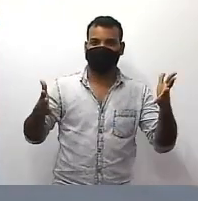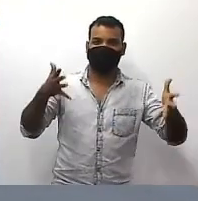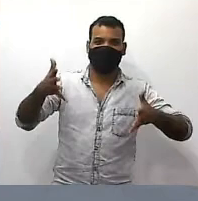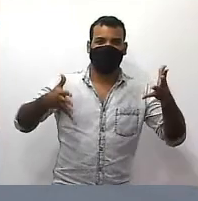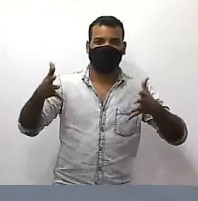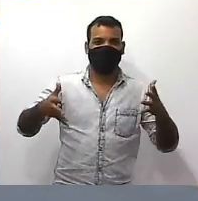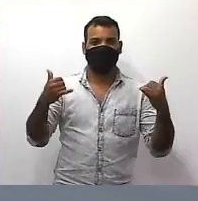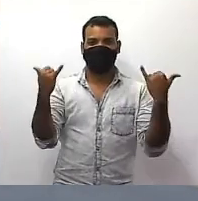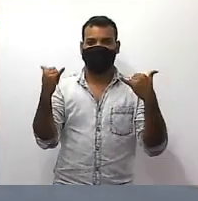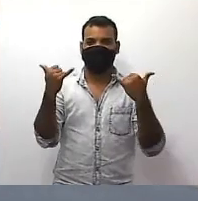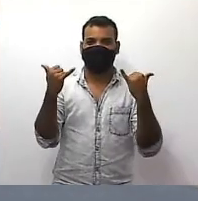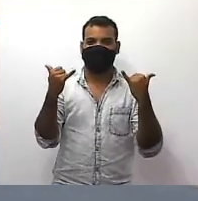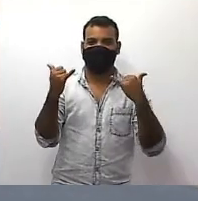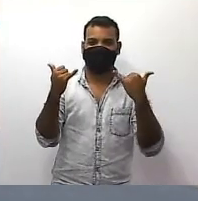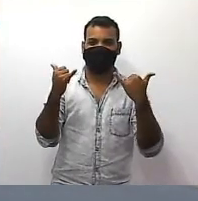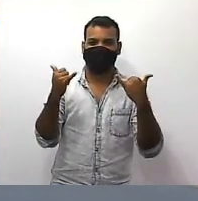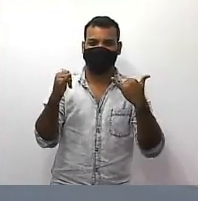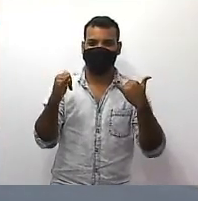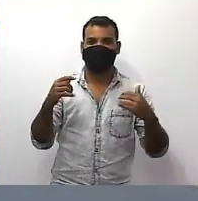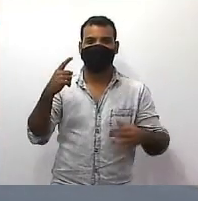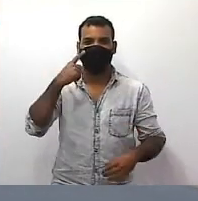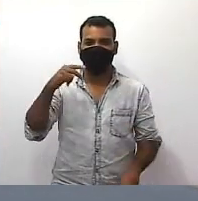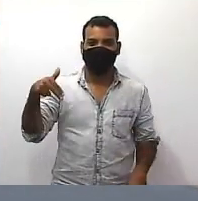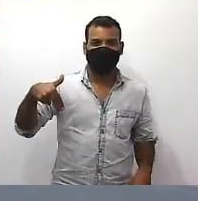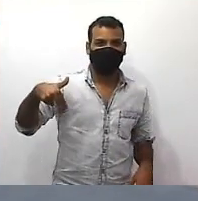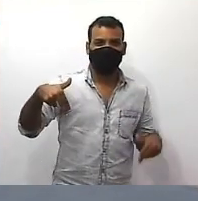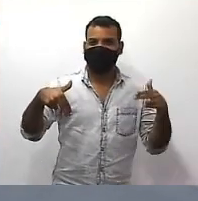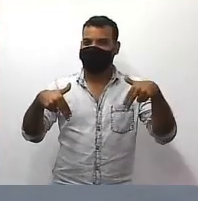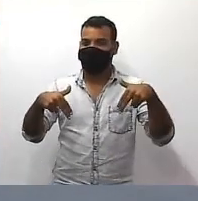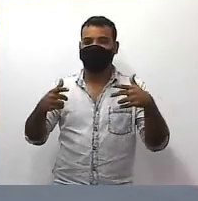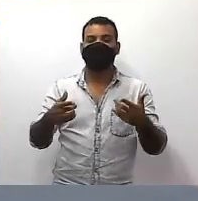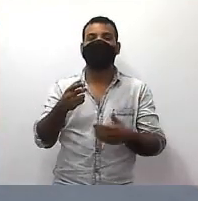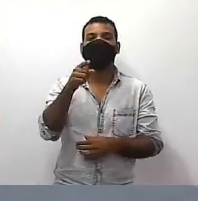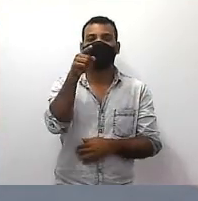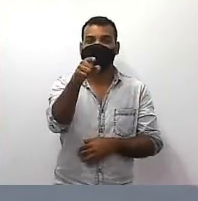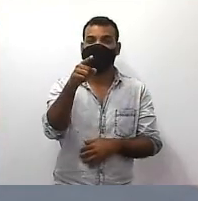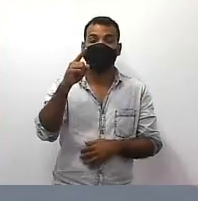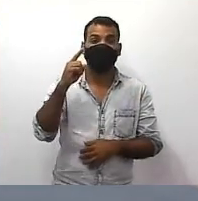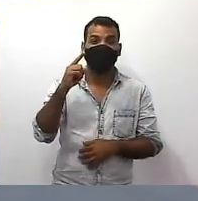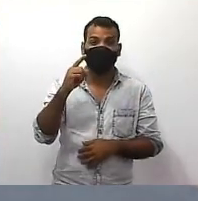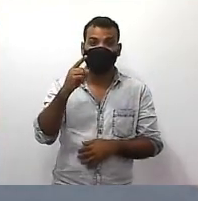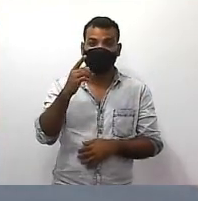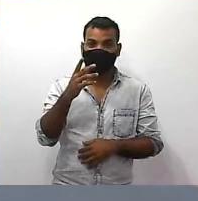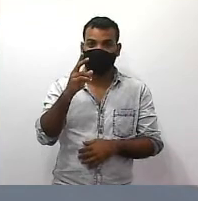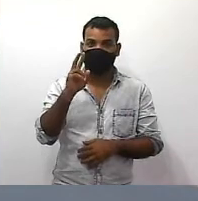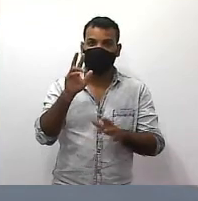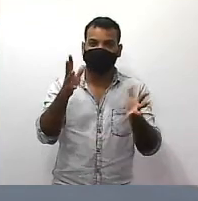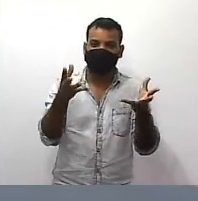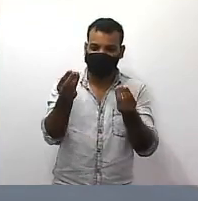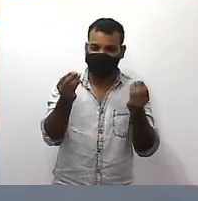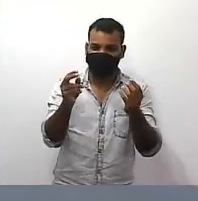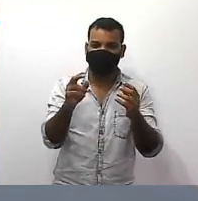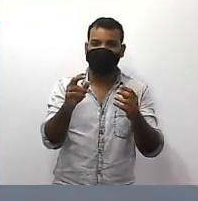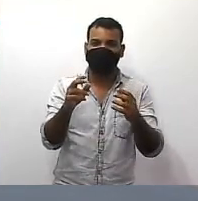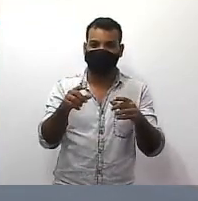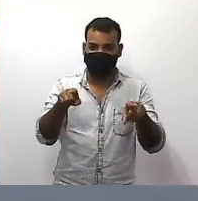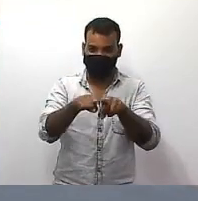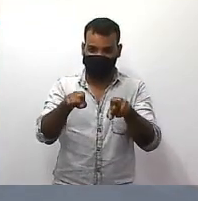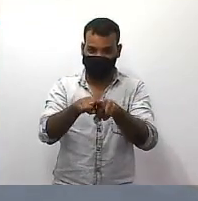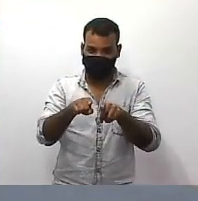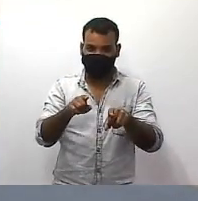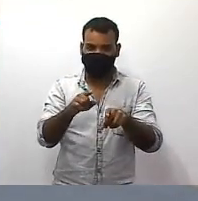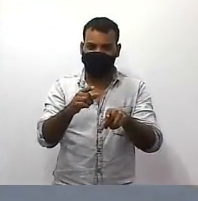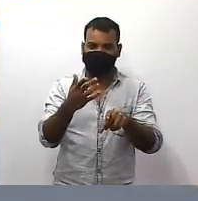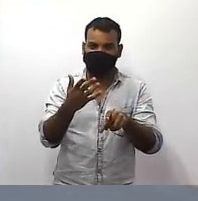aí com você no cantinho da tela e aí você também não está não também não vai ver né porque assim como você não